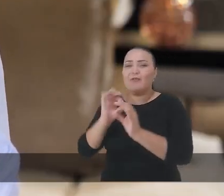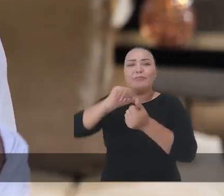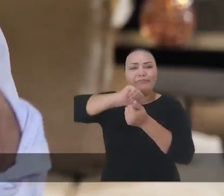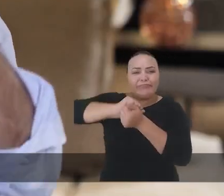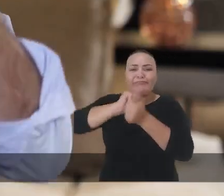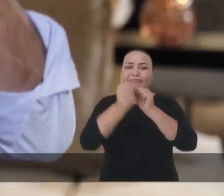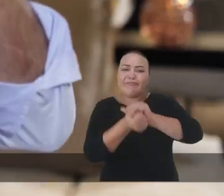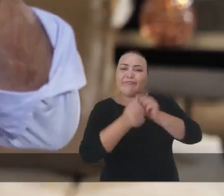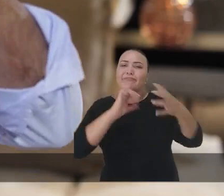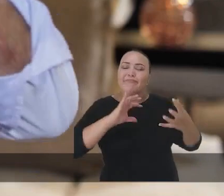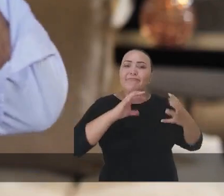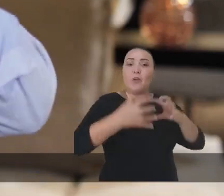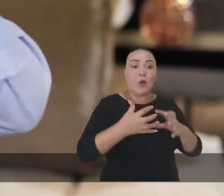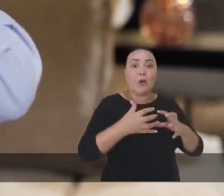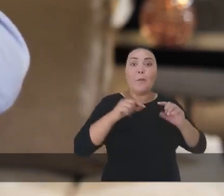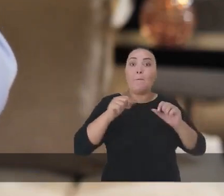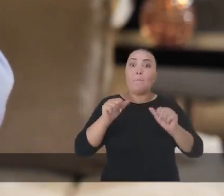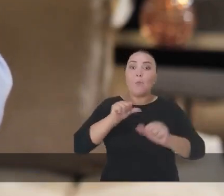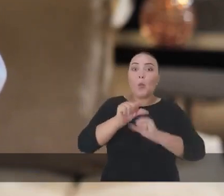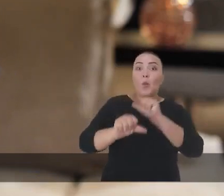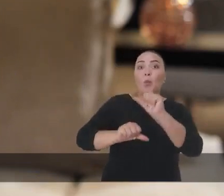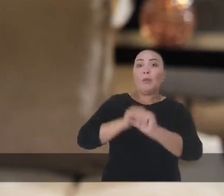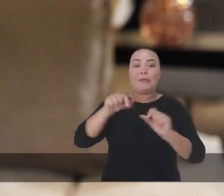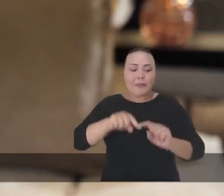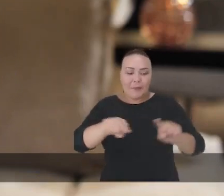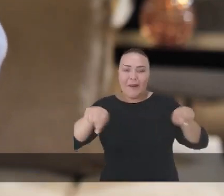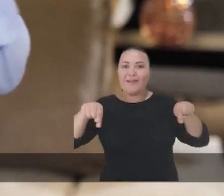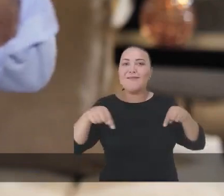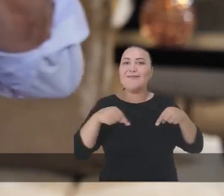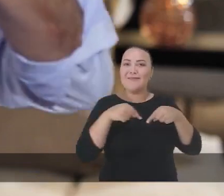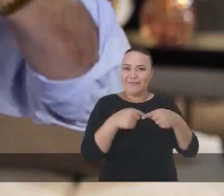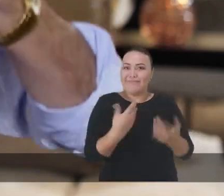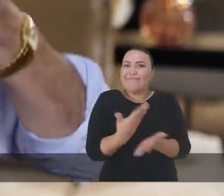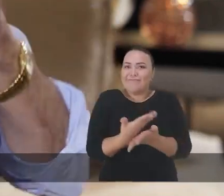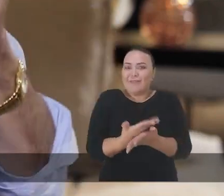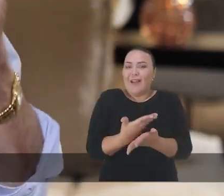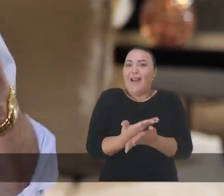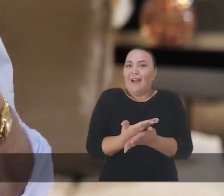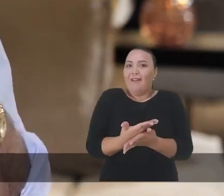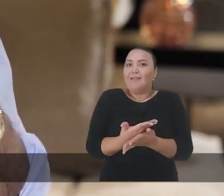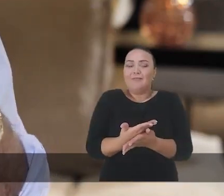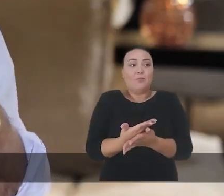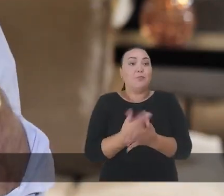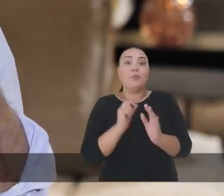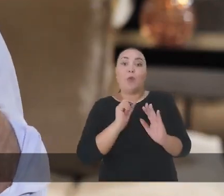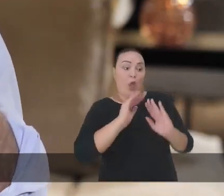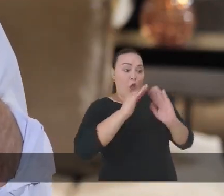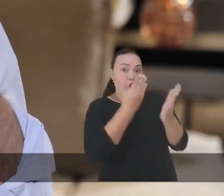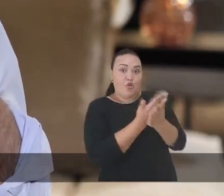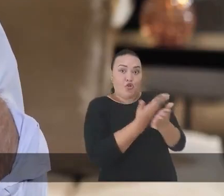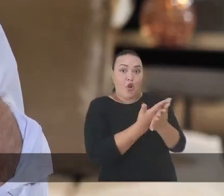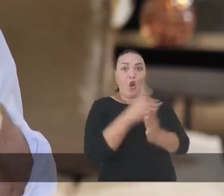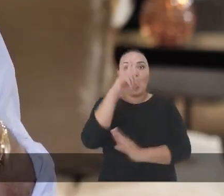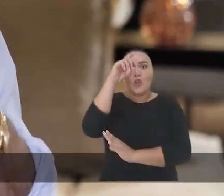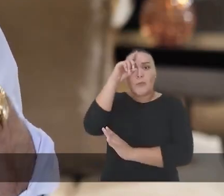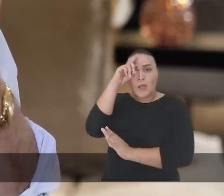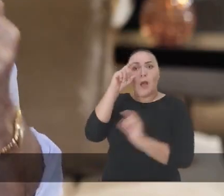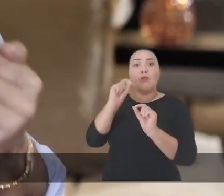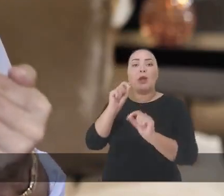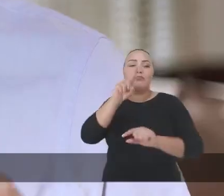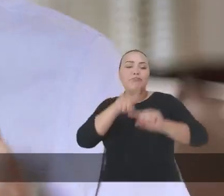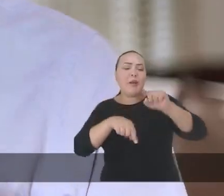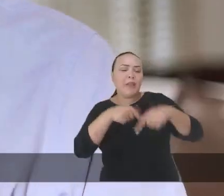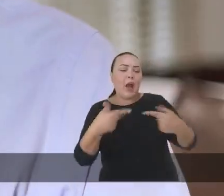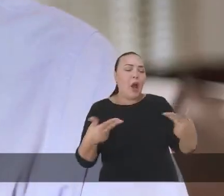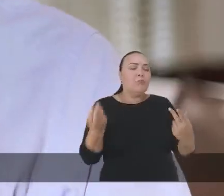E fomos construindo salas de aula. E trazendo esse corpo importante, porque escola é recheio,